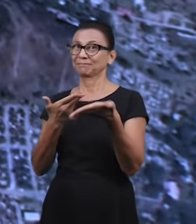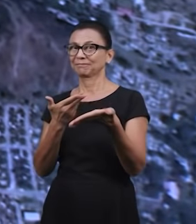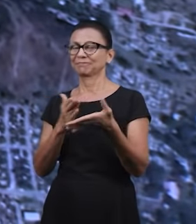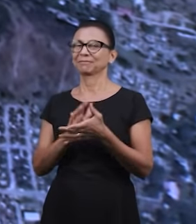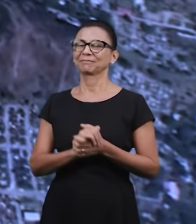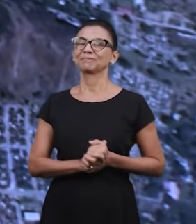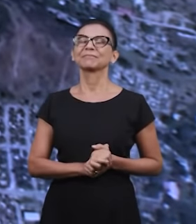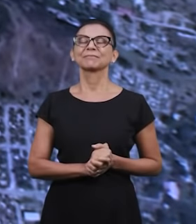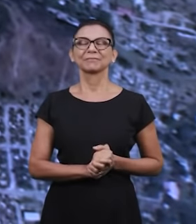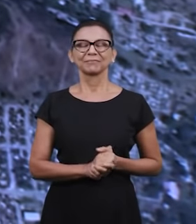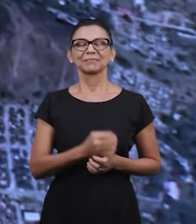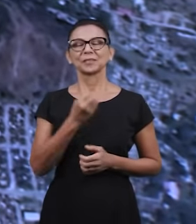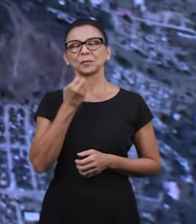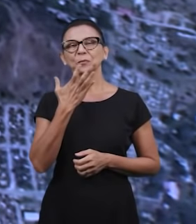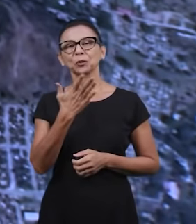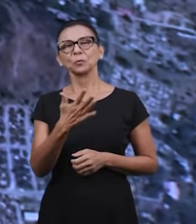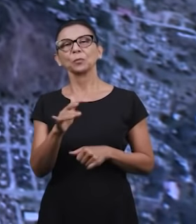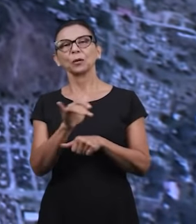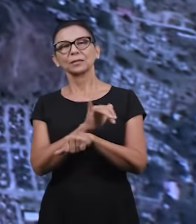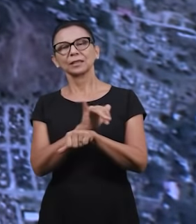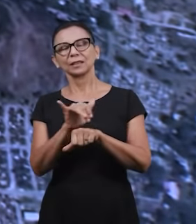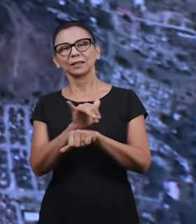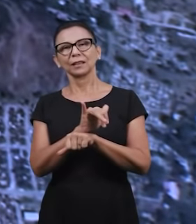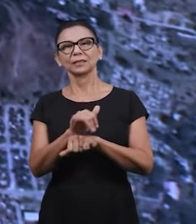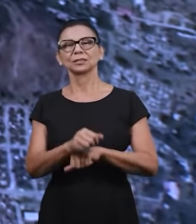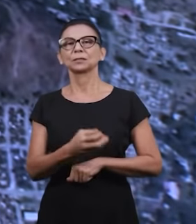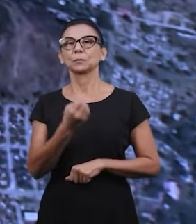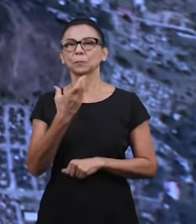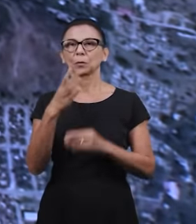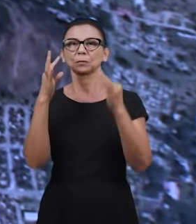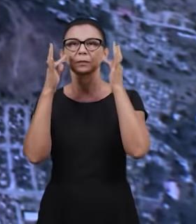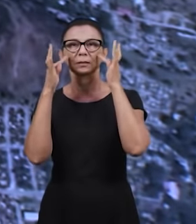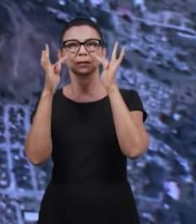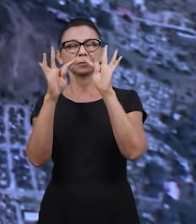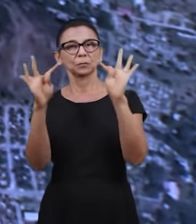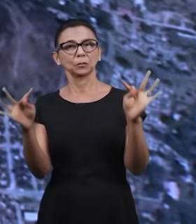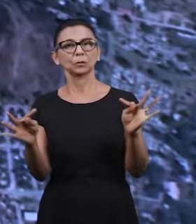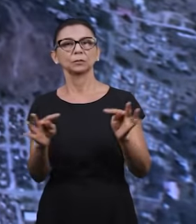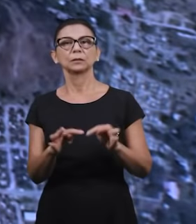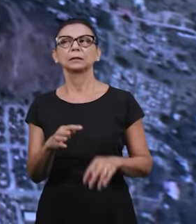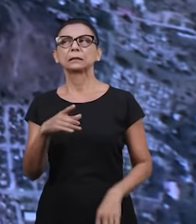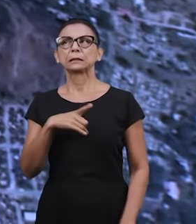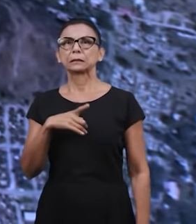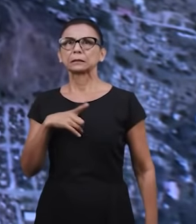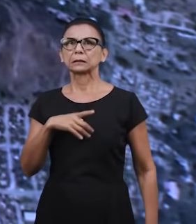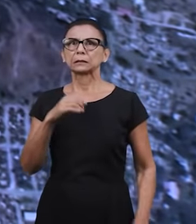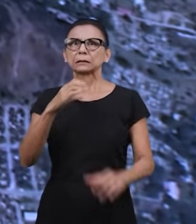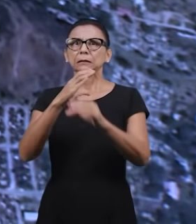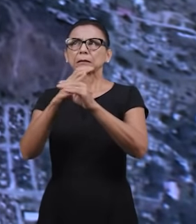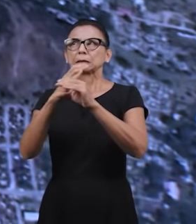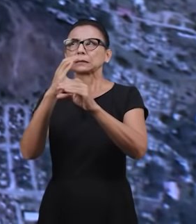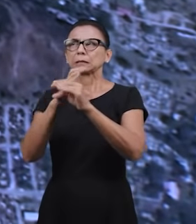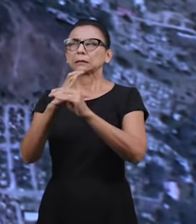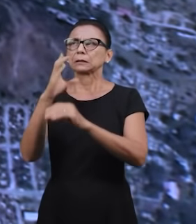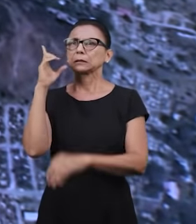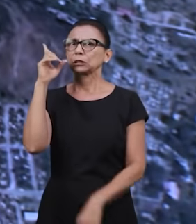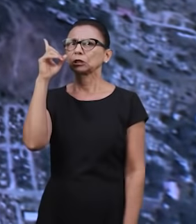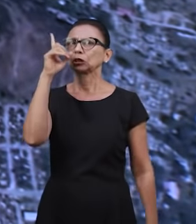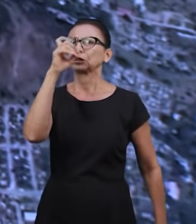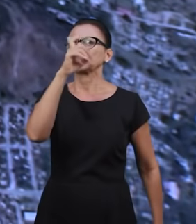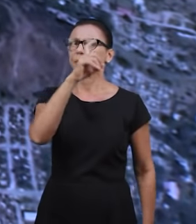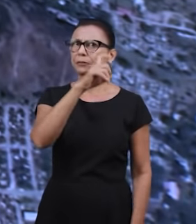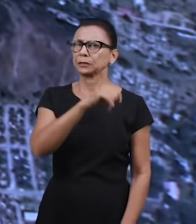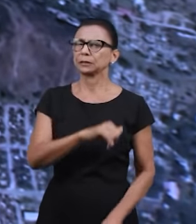colocado pelo companheiro neste seu testemunho temos dificuldade para nos comunicar